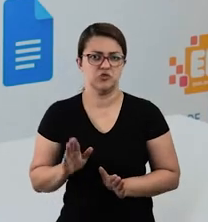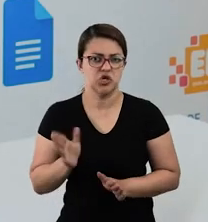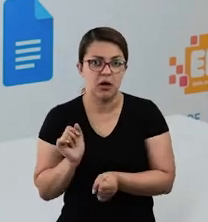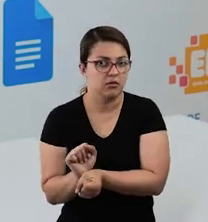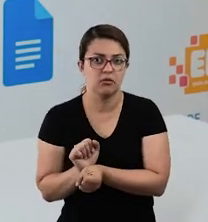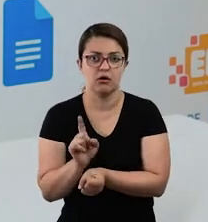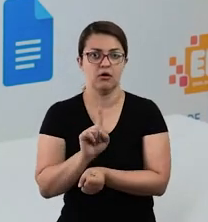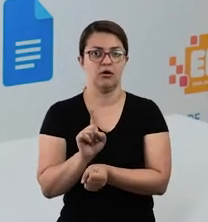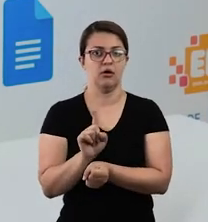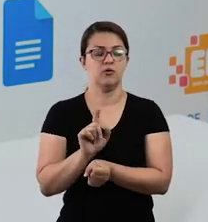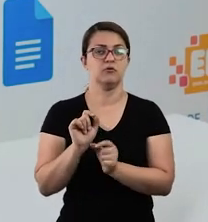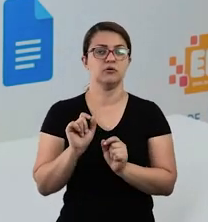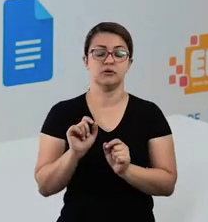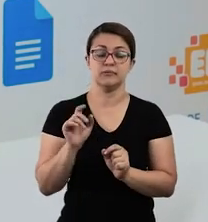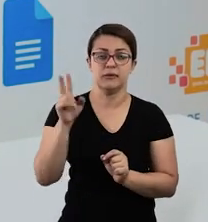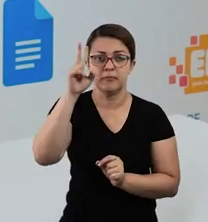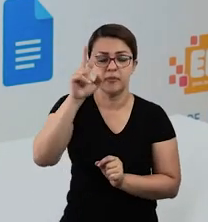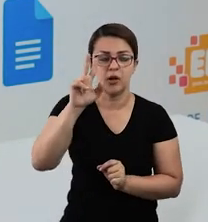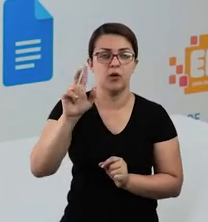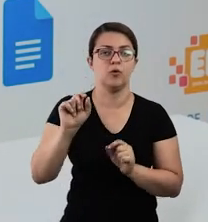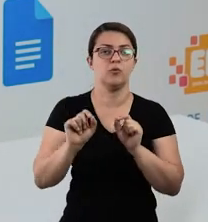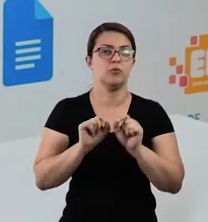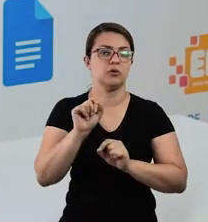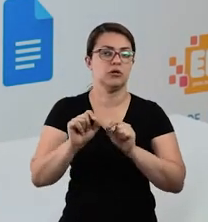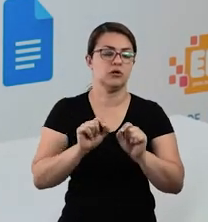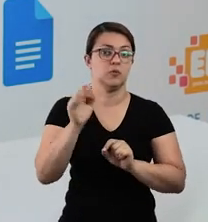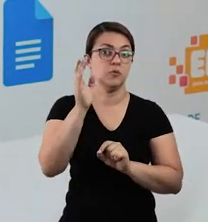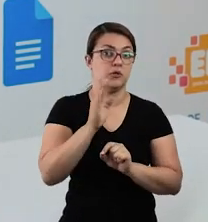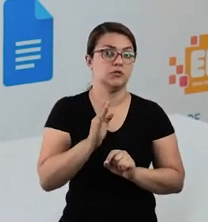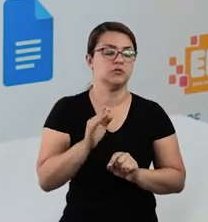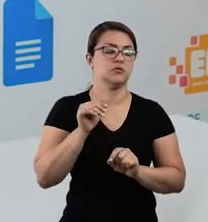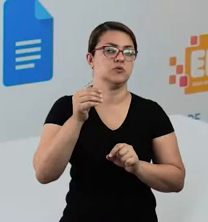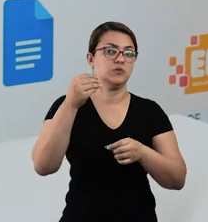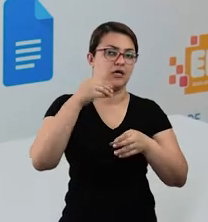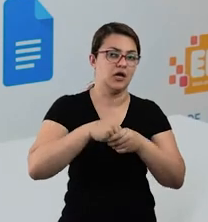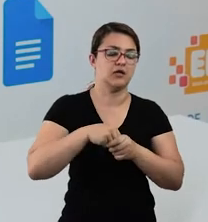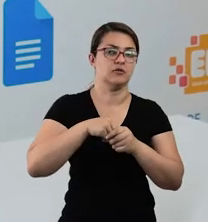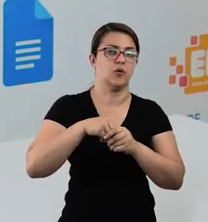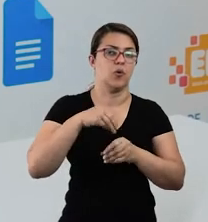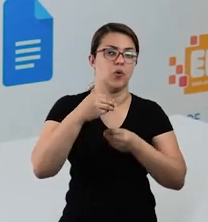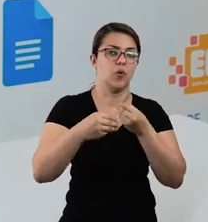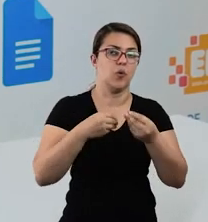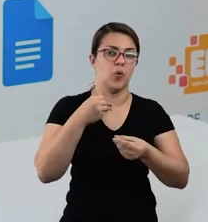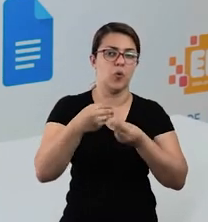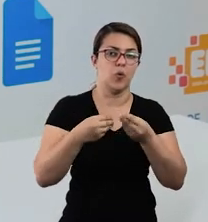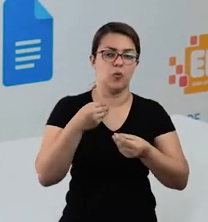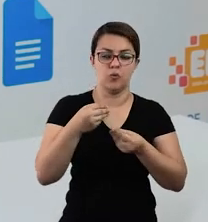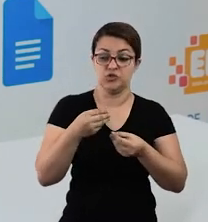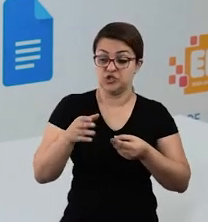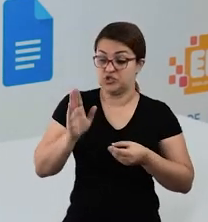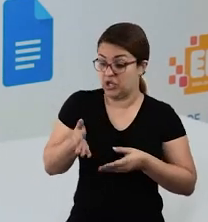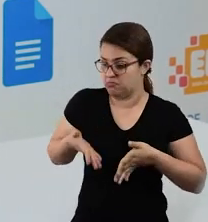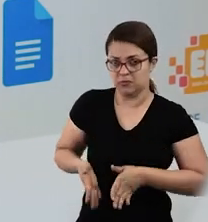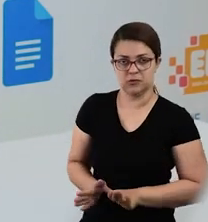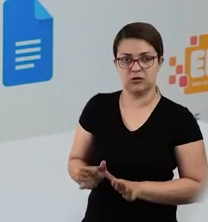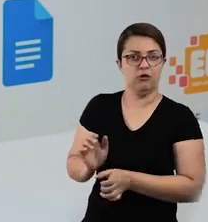temos que lembrar dos negros na nossa história, que eles estavam em uma situação de escravidão. Eles não são escravos. Tudo bem?